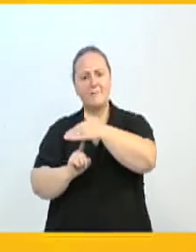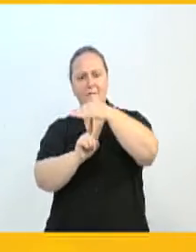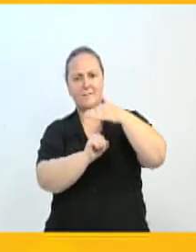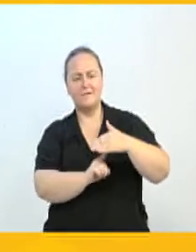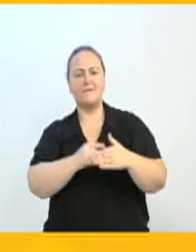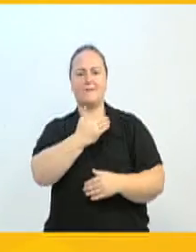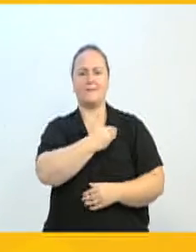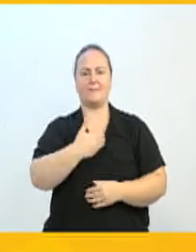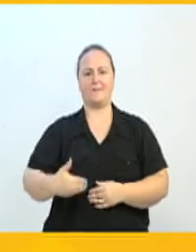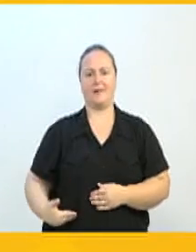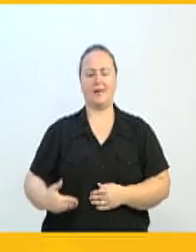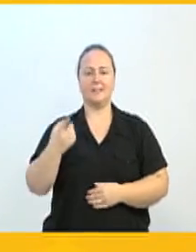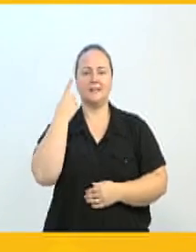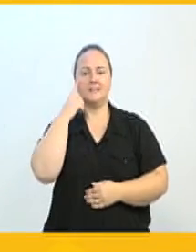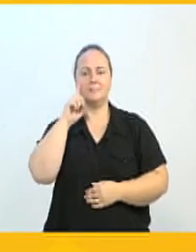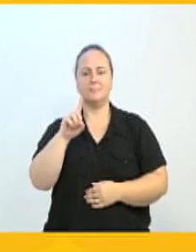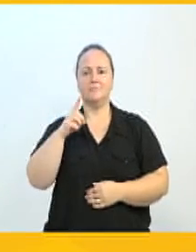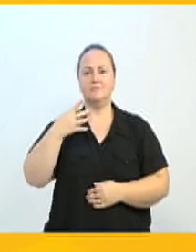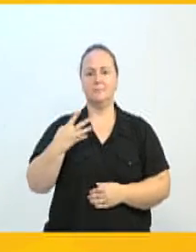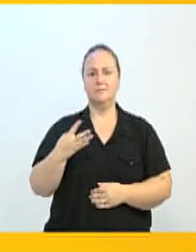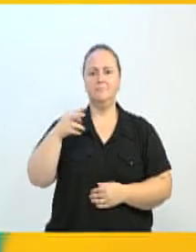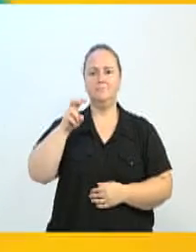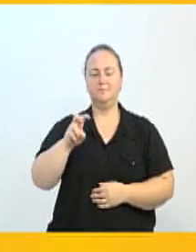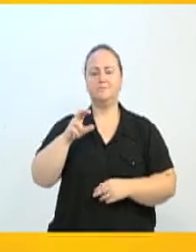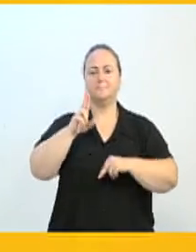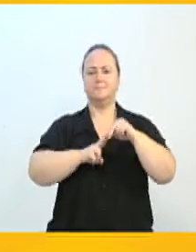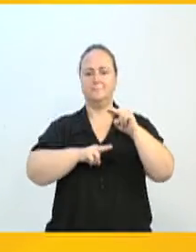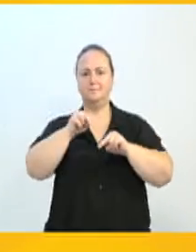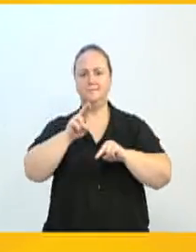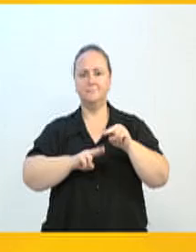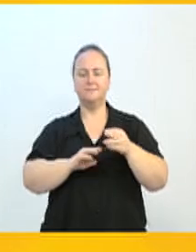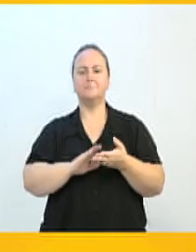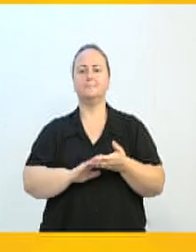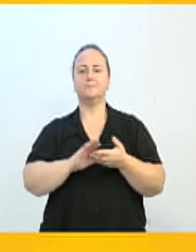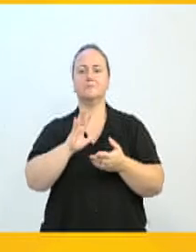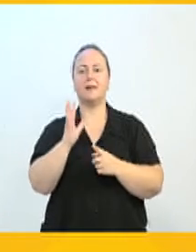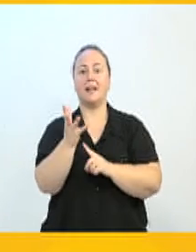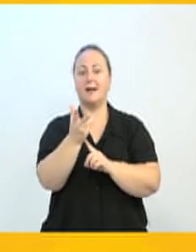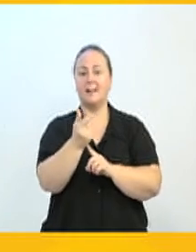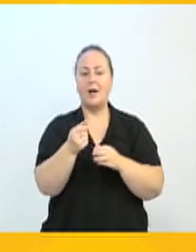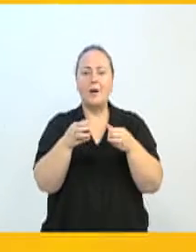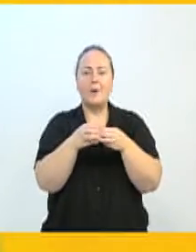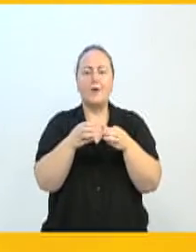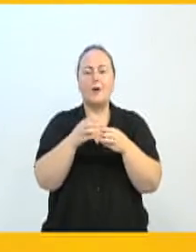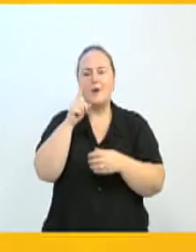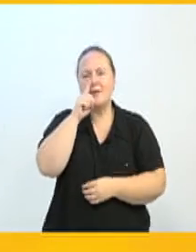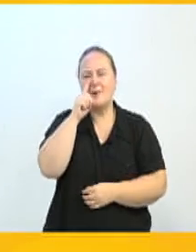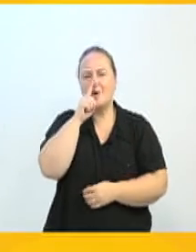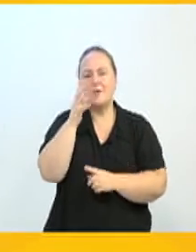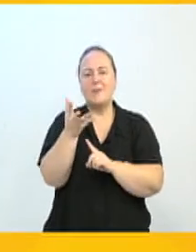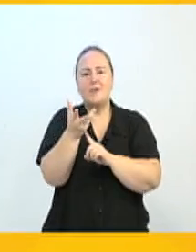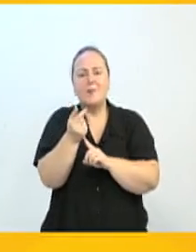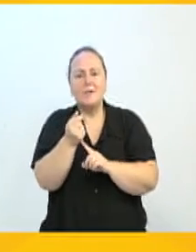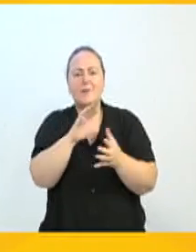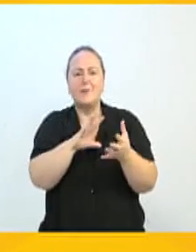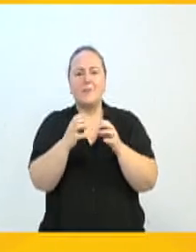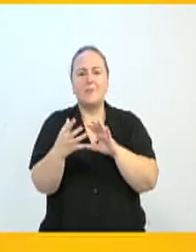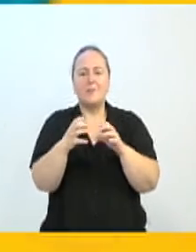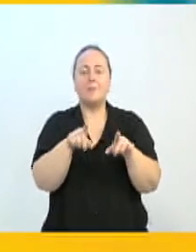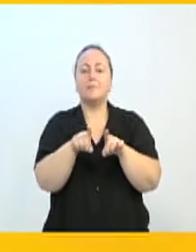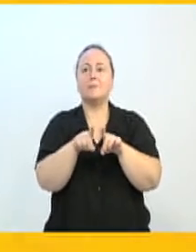4 e 5 de junho, no Parque Vila Germânica, em Blumenau. Artesanato dos clubes de mães e artesãos, prechó de entidades